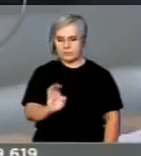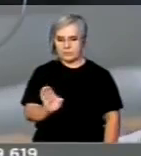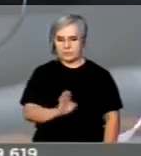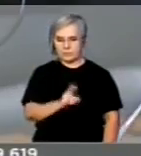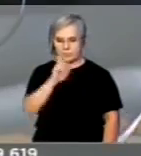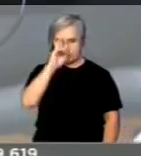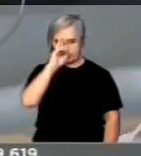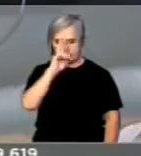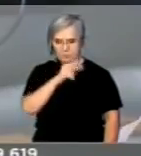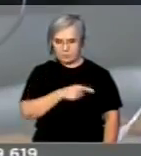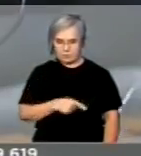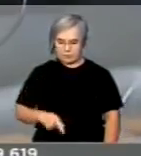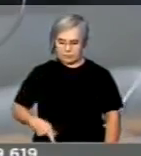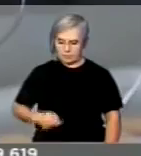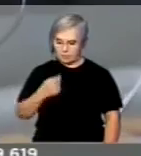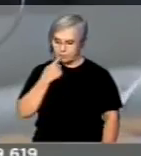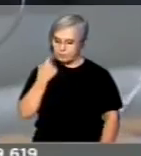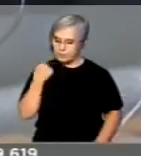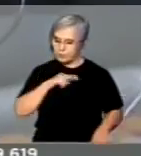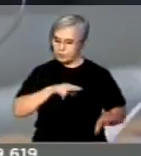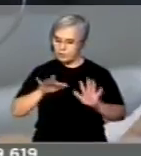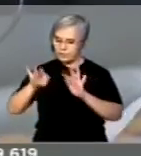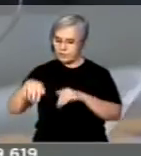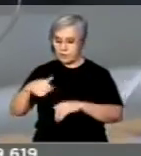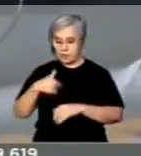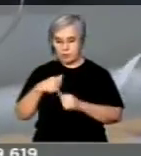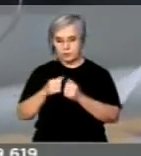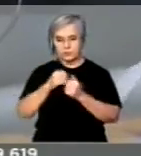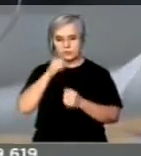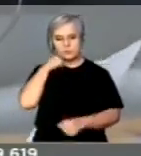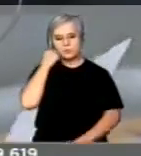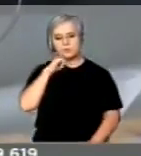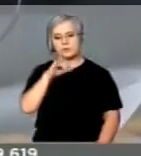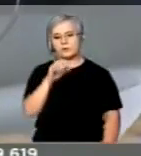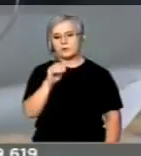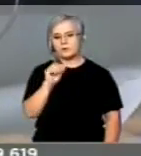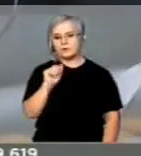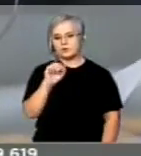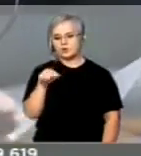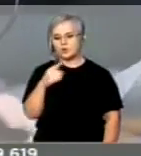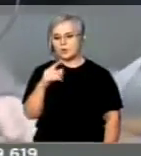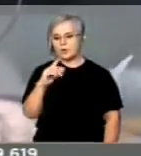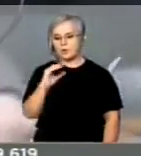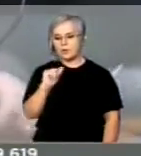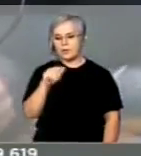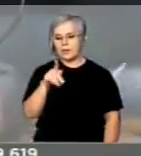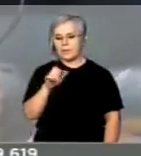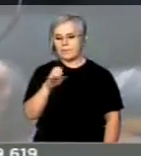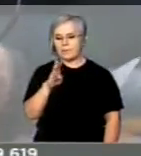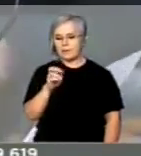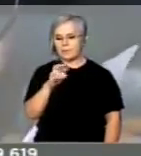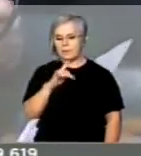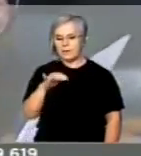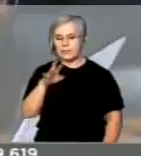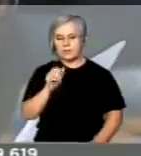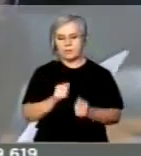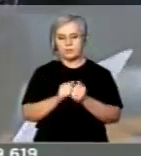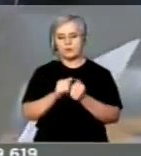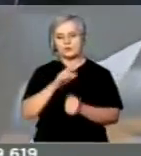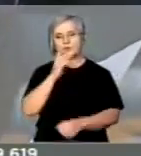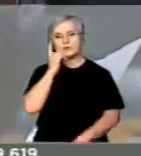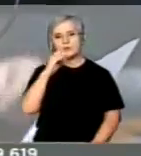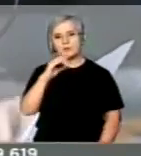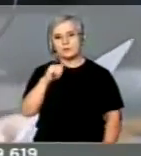neste fim de semana, eu, o senador João Capiberib, o ex-governador Camilo e a caravana socialista